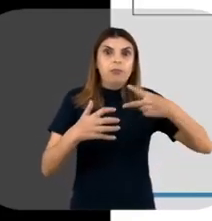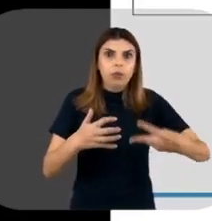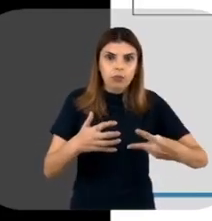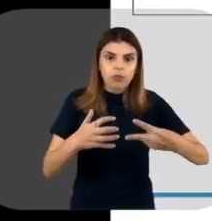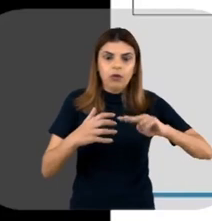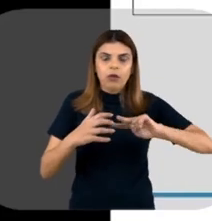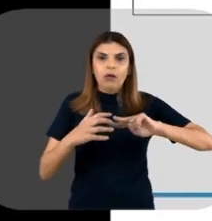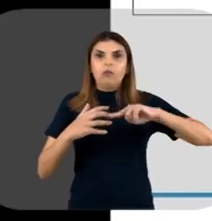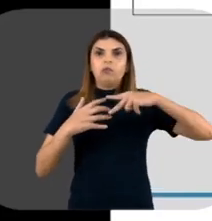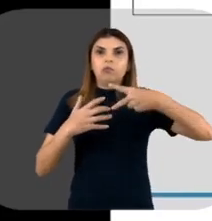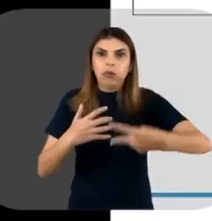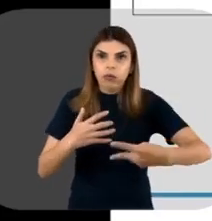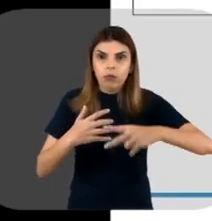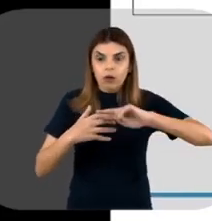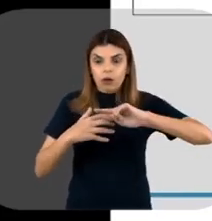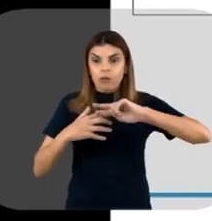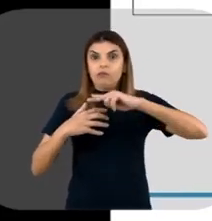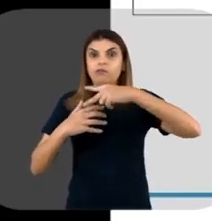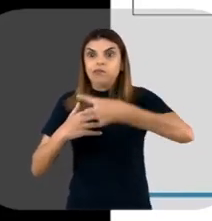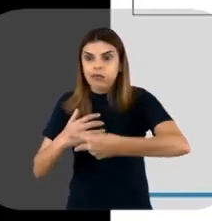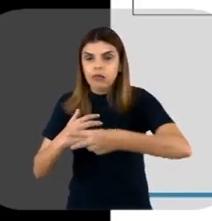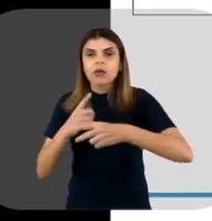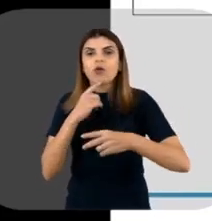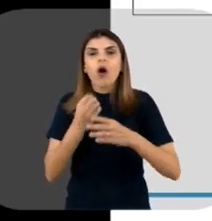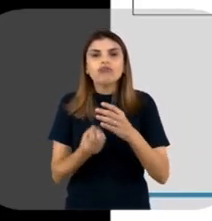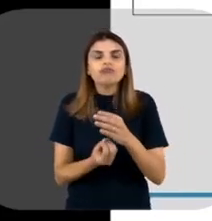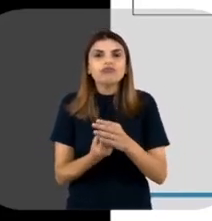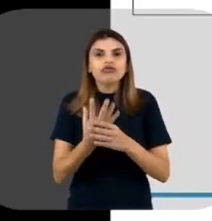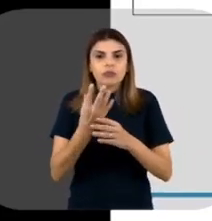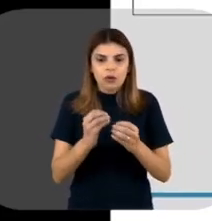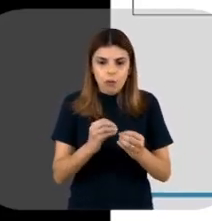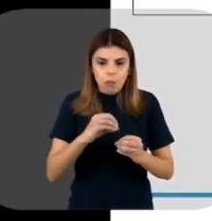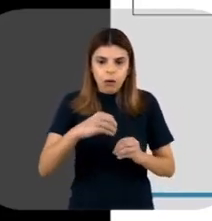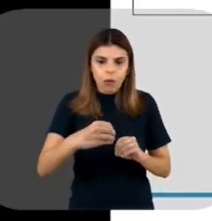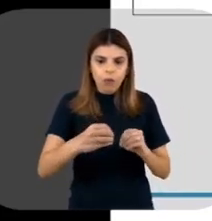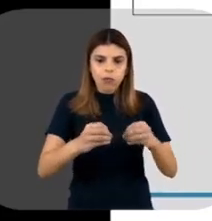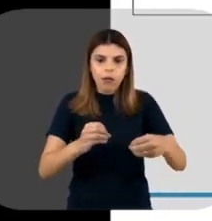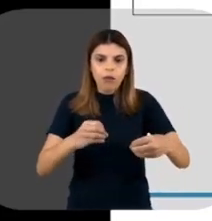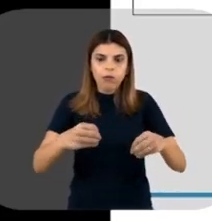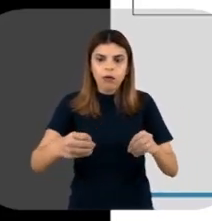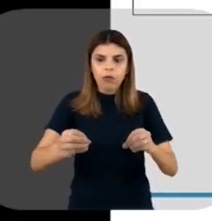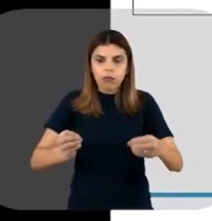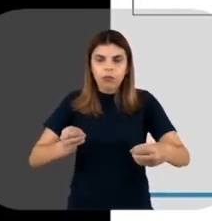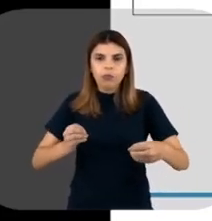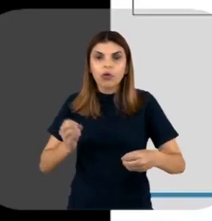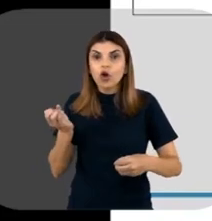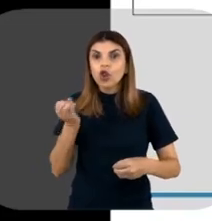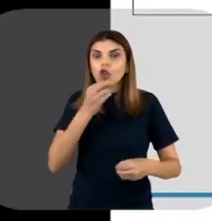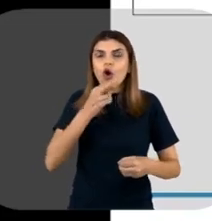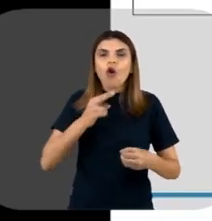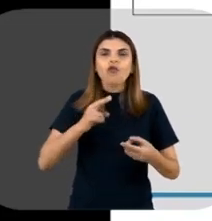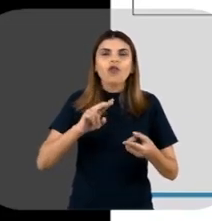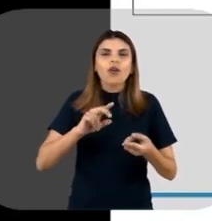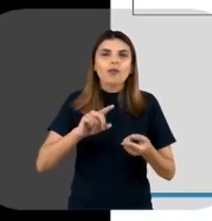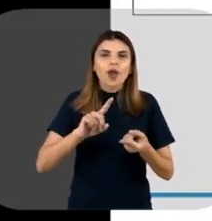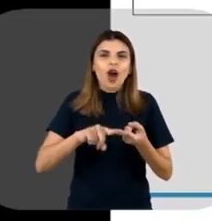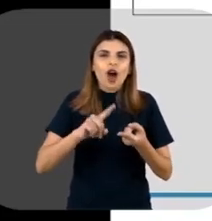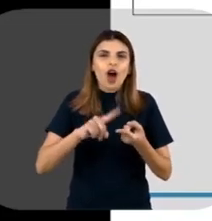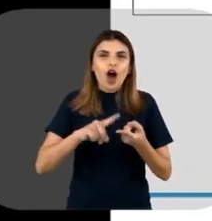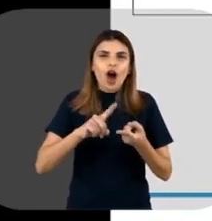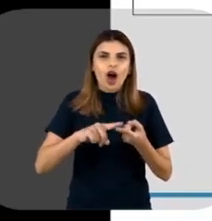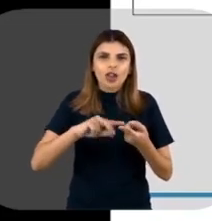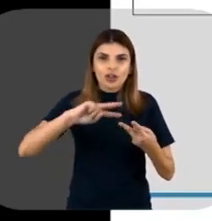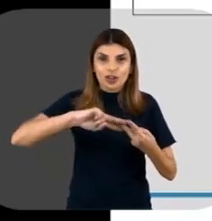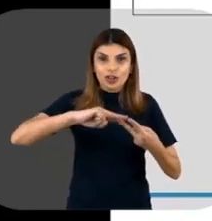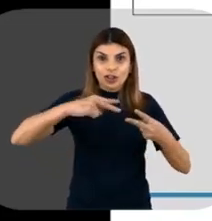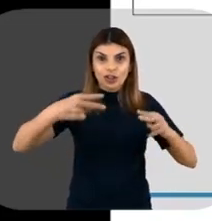vai ser multiplicada com esse... Já com esse novo código genético, né? E depois